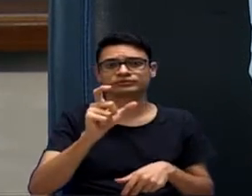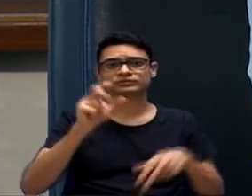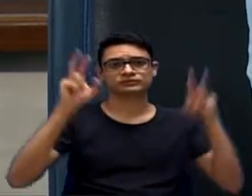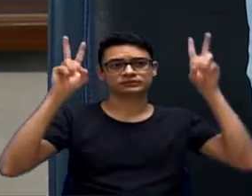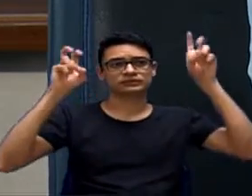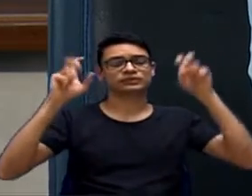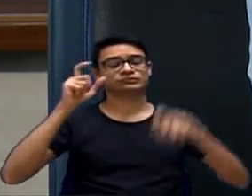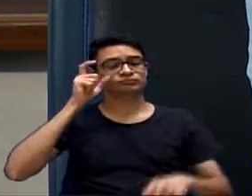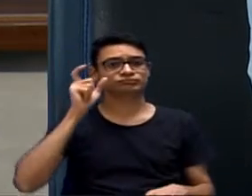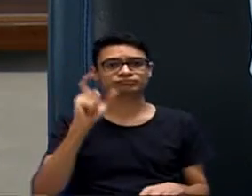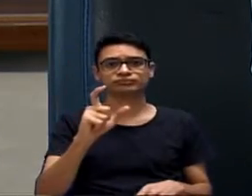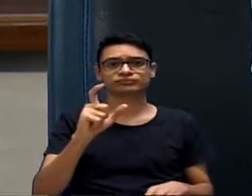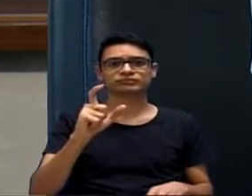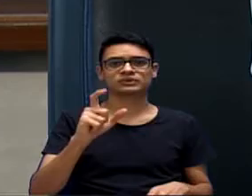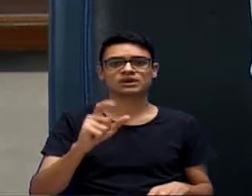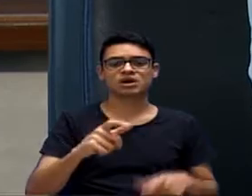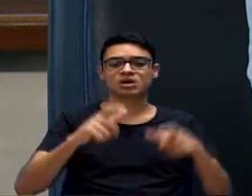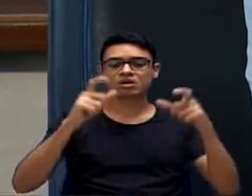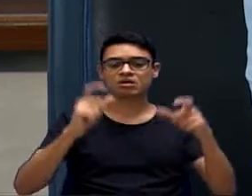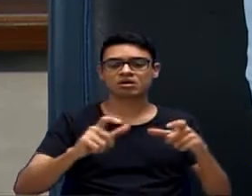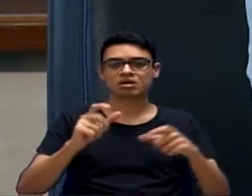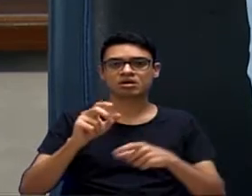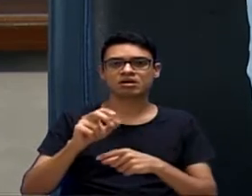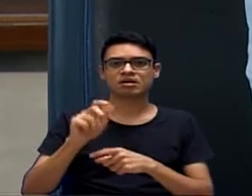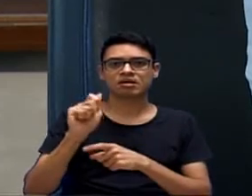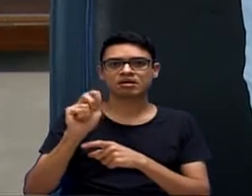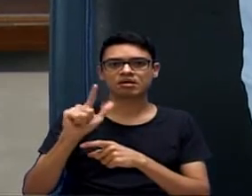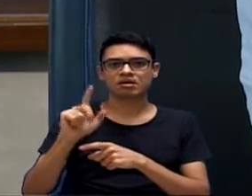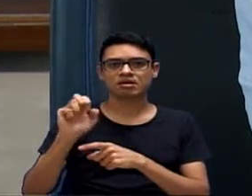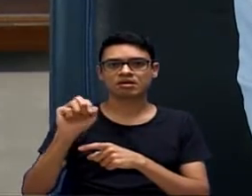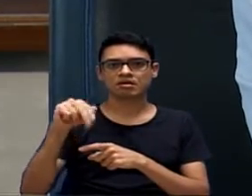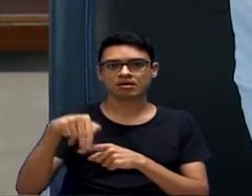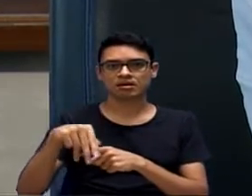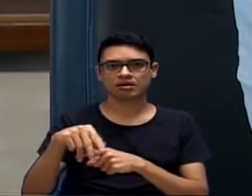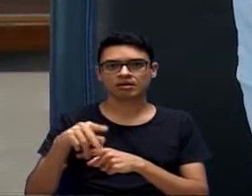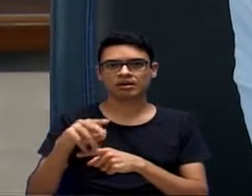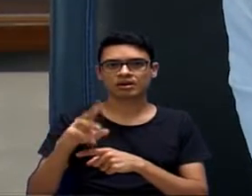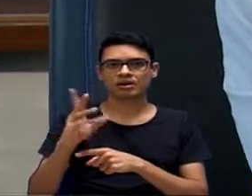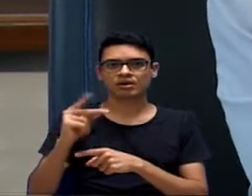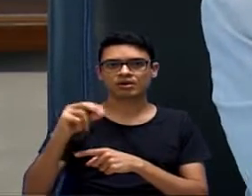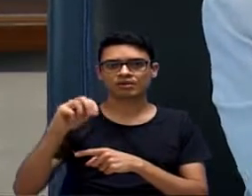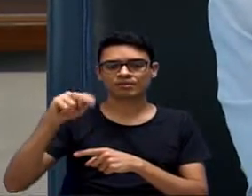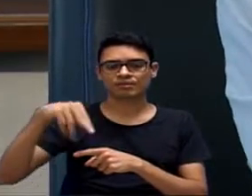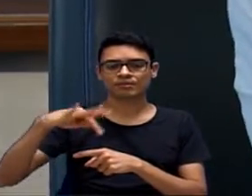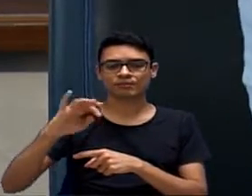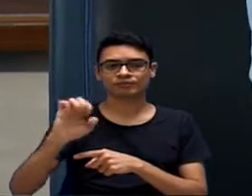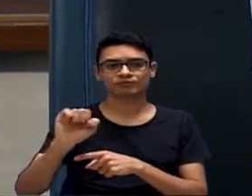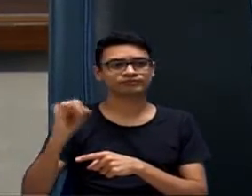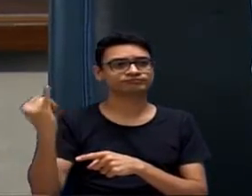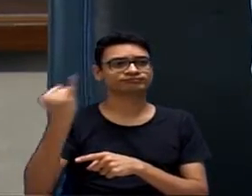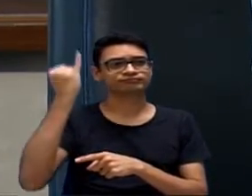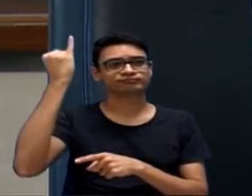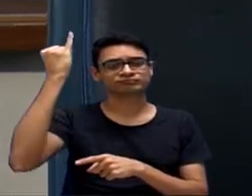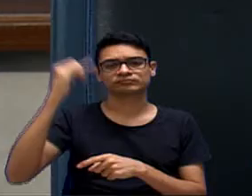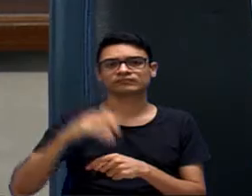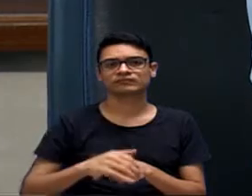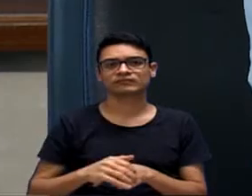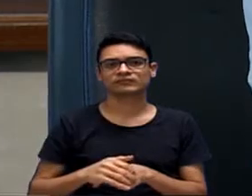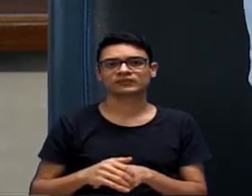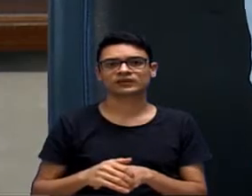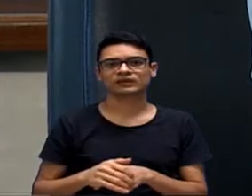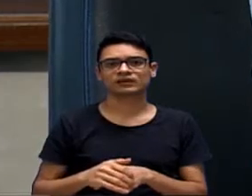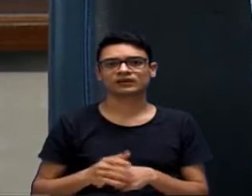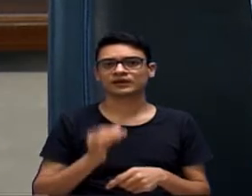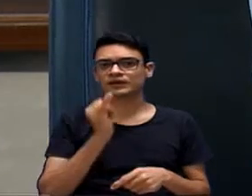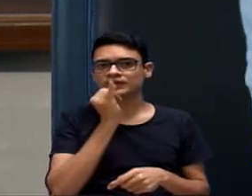A região do Alenponte está isolada, onde o senhor fala, isolada, sempre, em novos empreendimentos, como aconteceu ali na Rua Santa Maria,